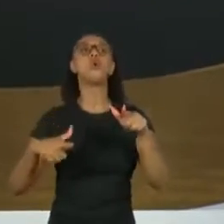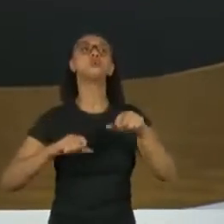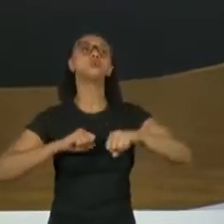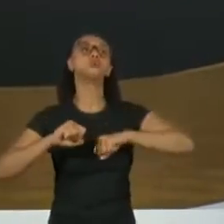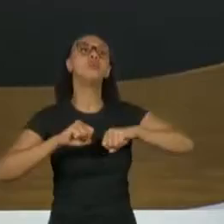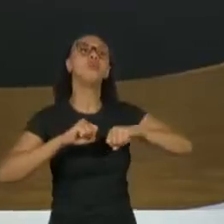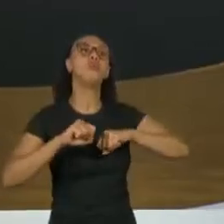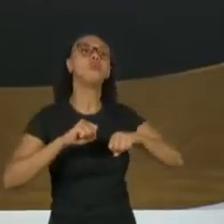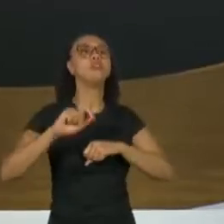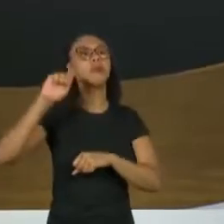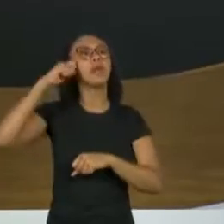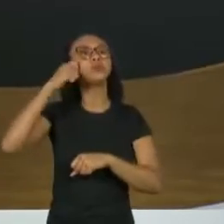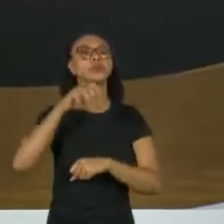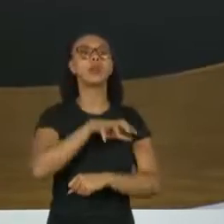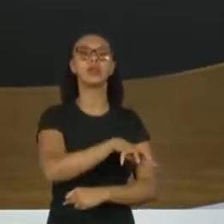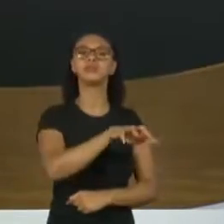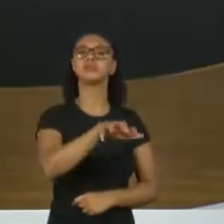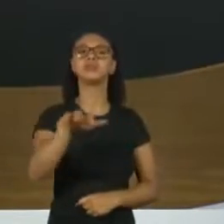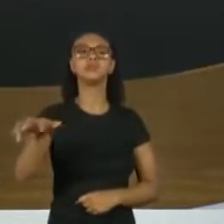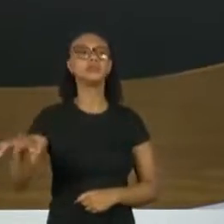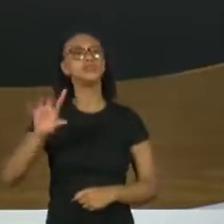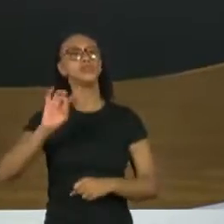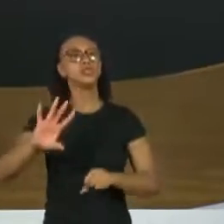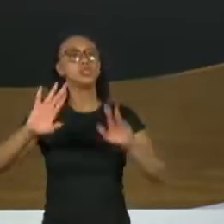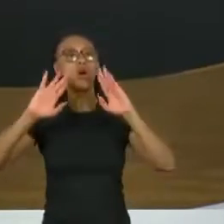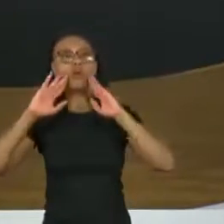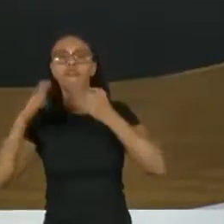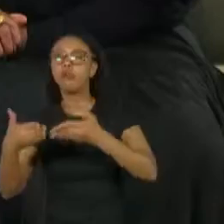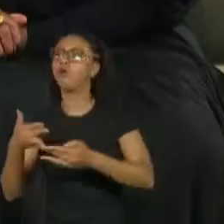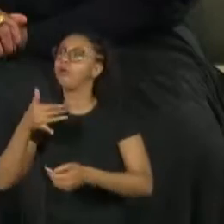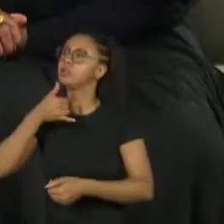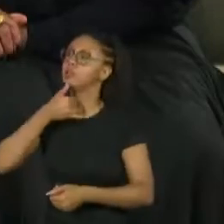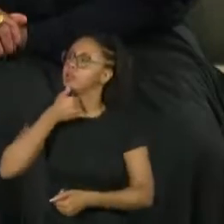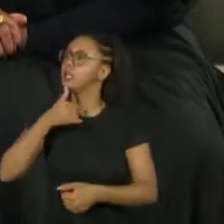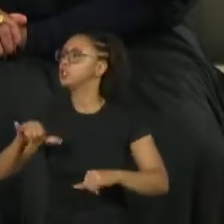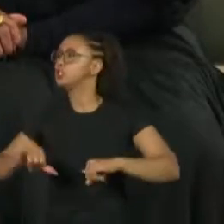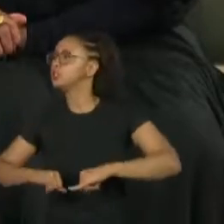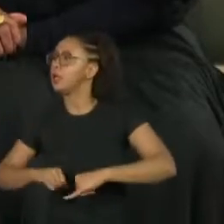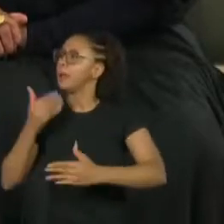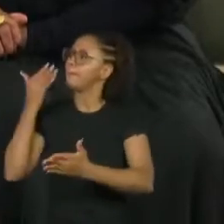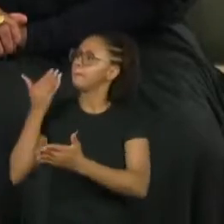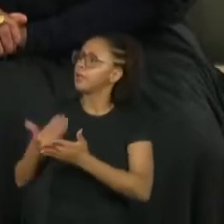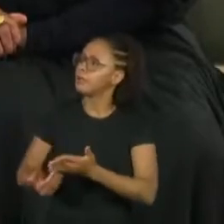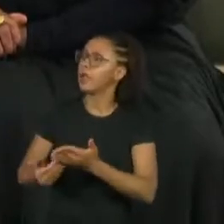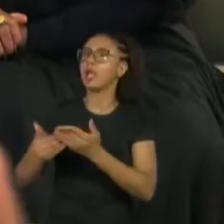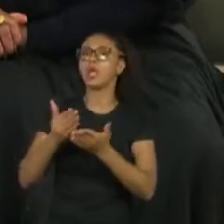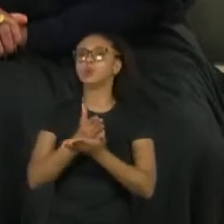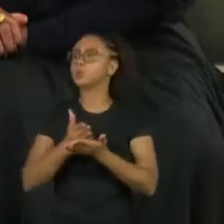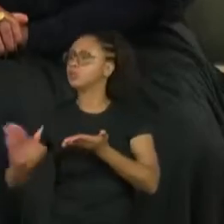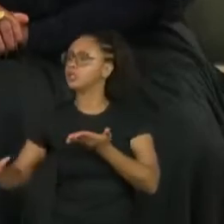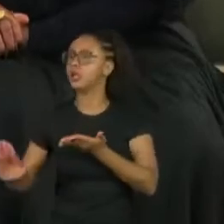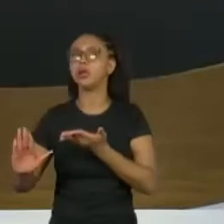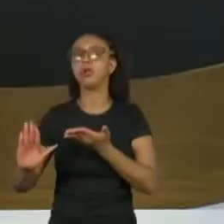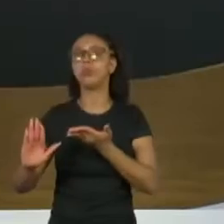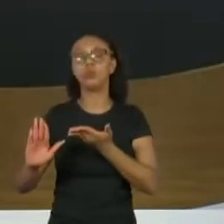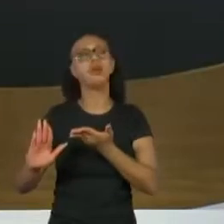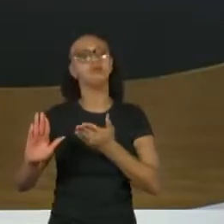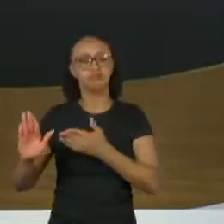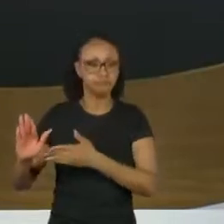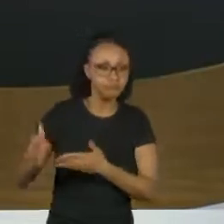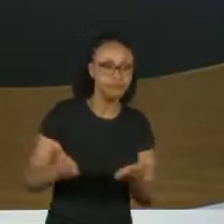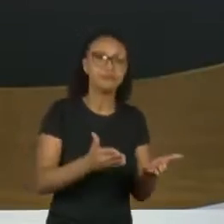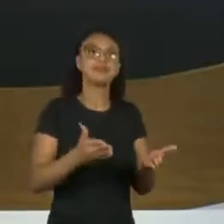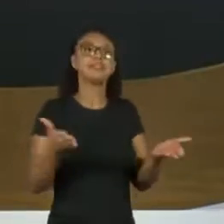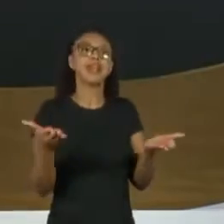movimento negro, que não sejam só histórias tristes de dor, de perda, de exclusão, mas de abundância, de